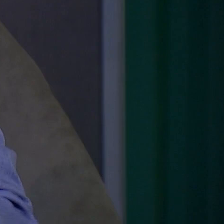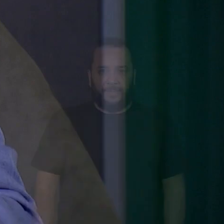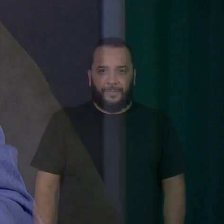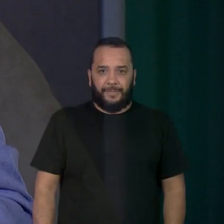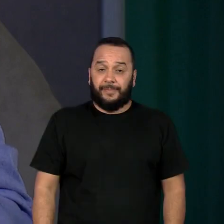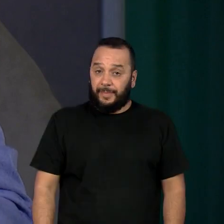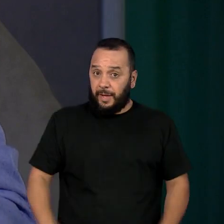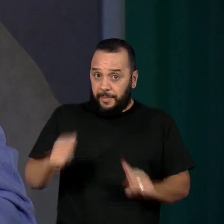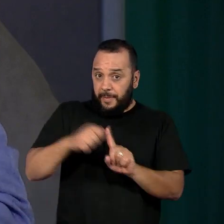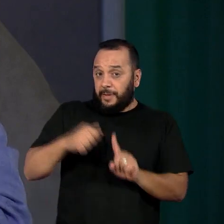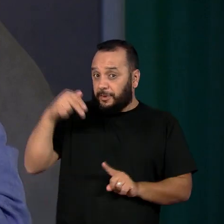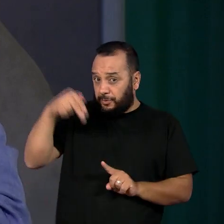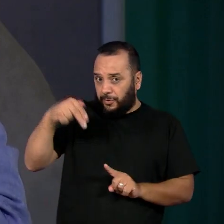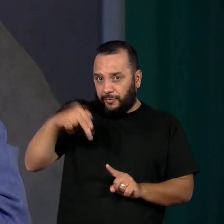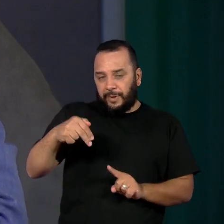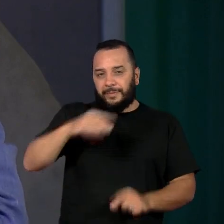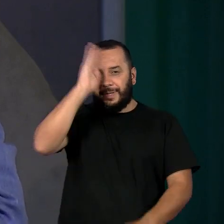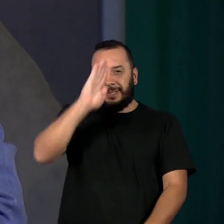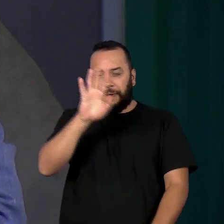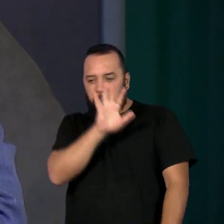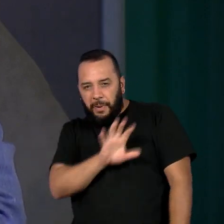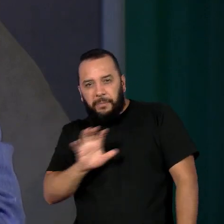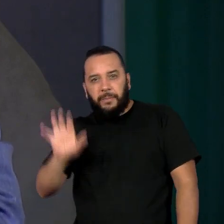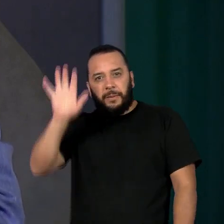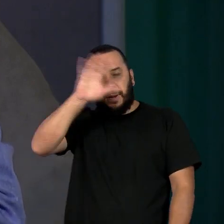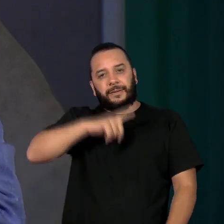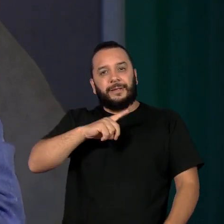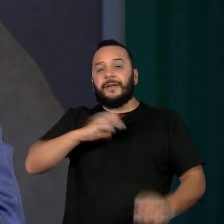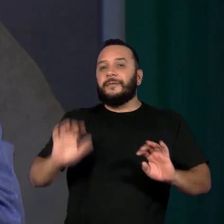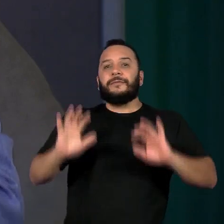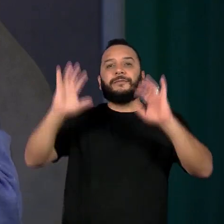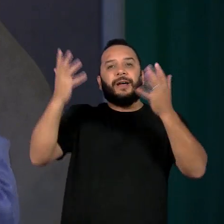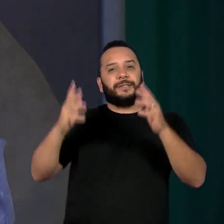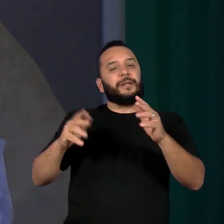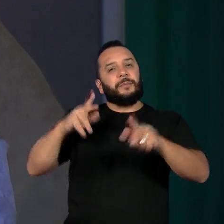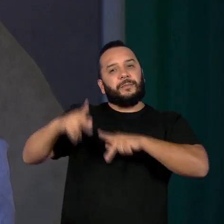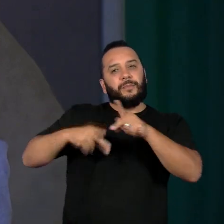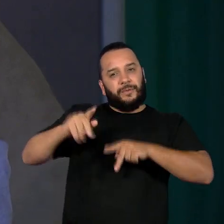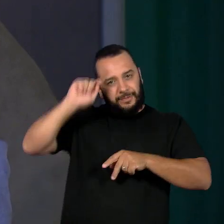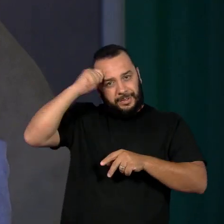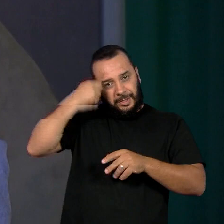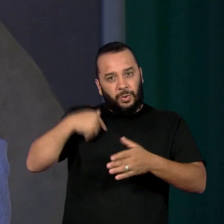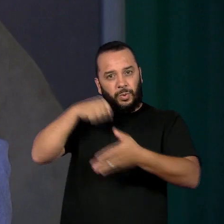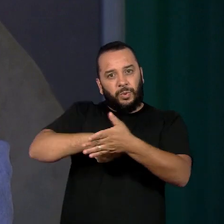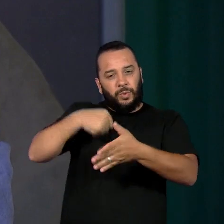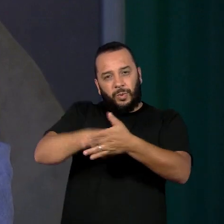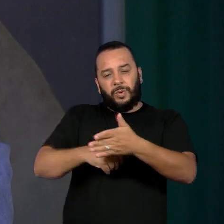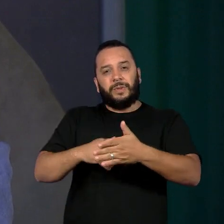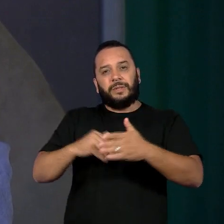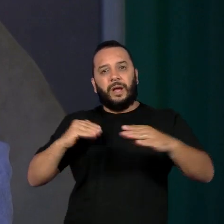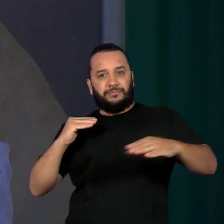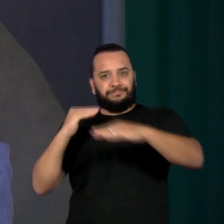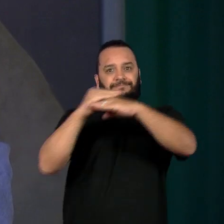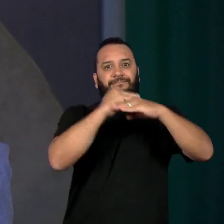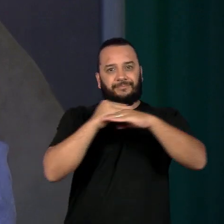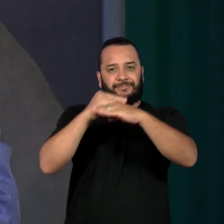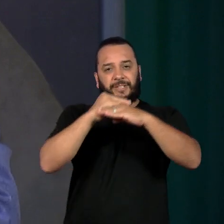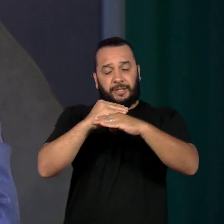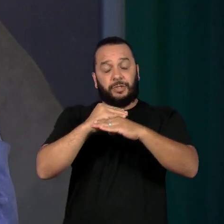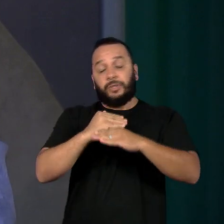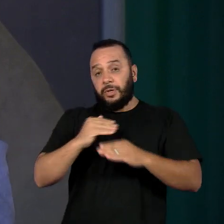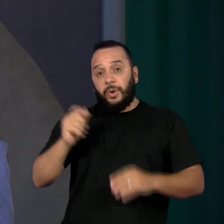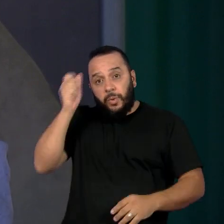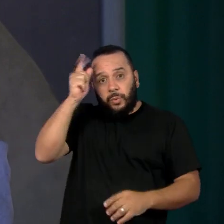Em novembro, várias regiões do país celebram a população negra, a sua luta por igualdade e a valorização de sua cultura